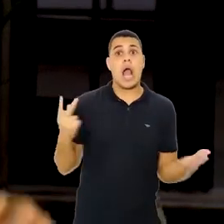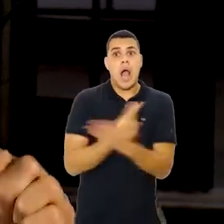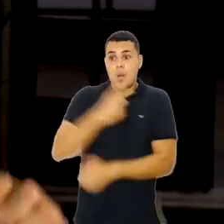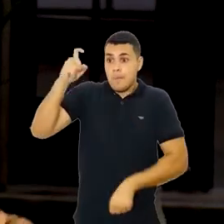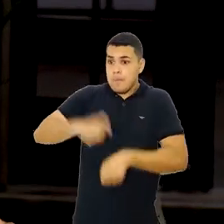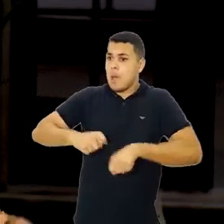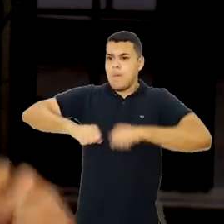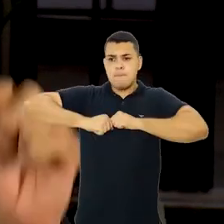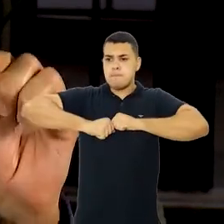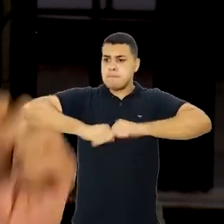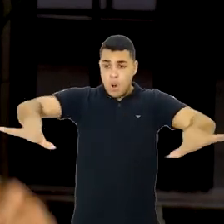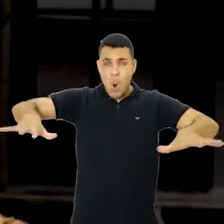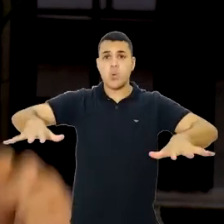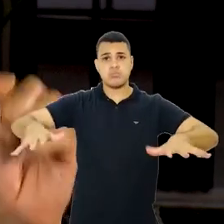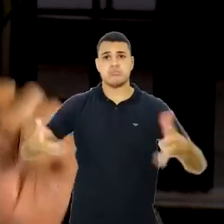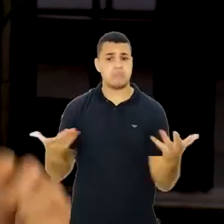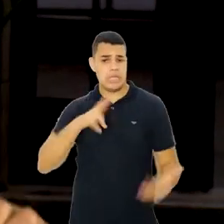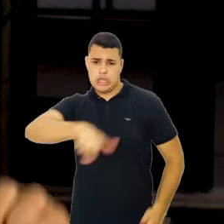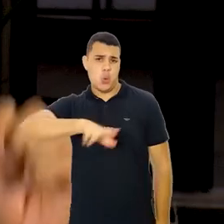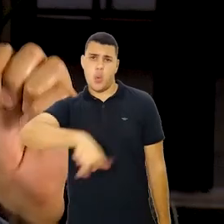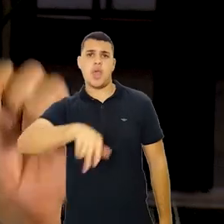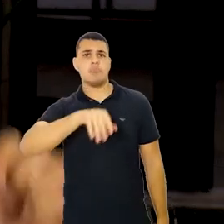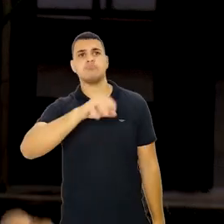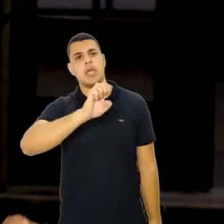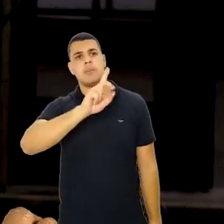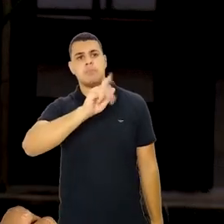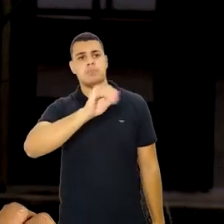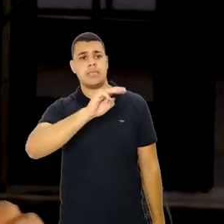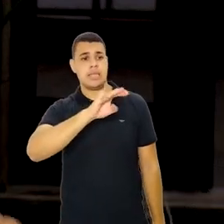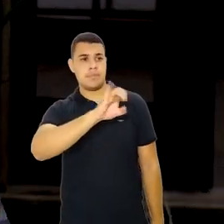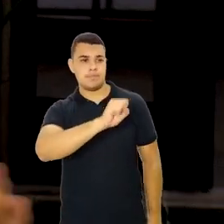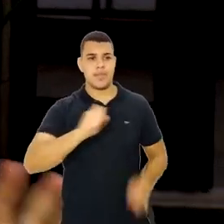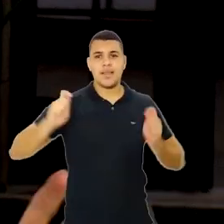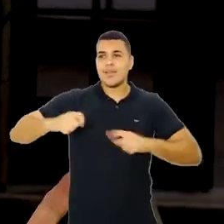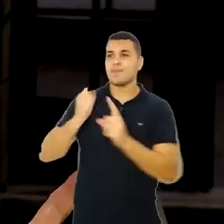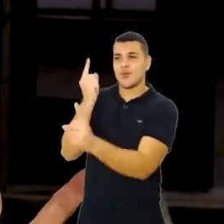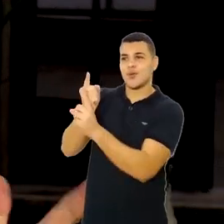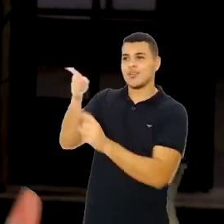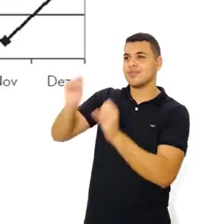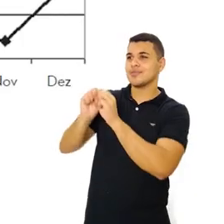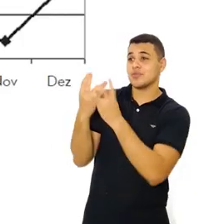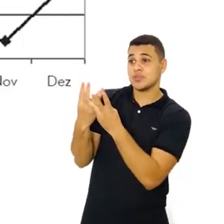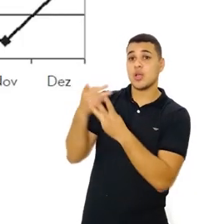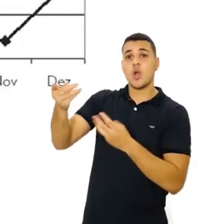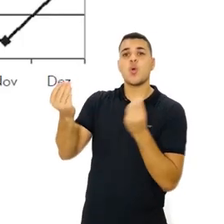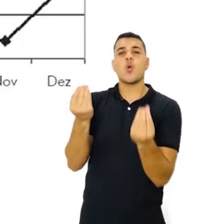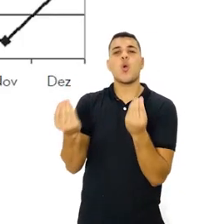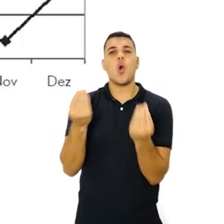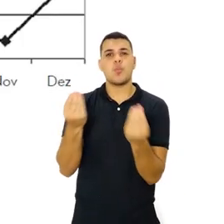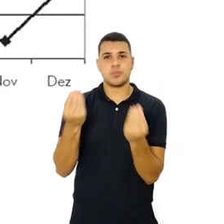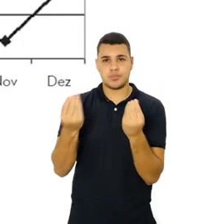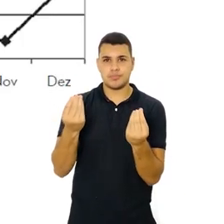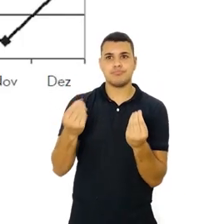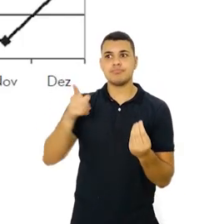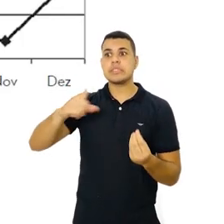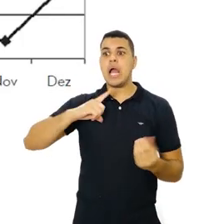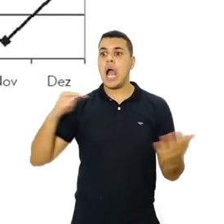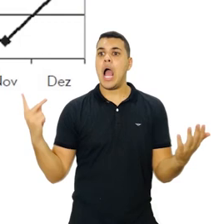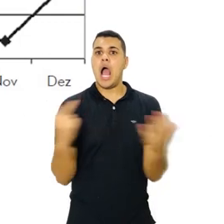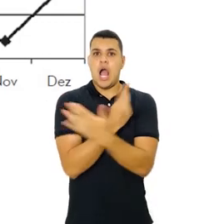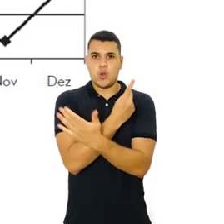variar, flutuar dentro desse que a gente chama de canal endêmico, não é uma epidemia como podemos ver nesse slide.